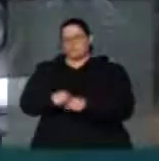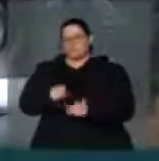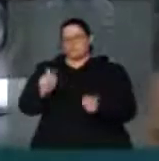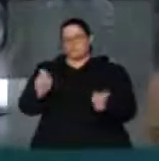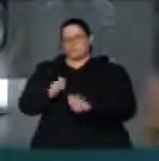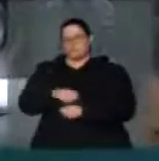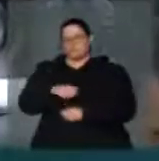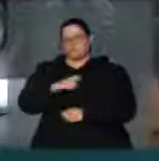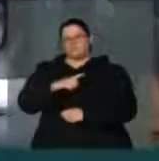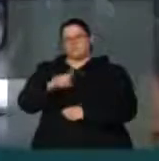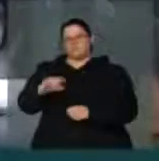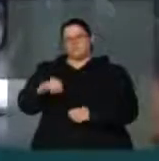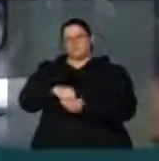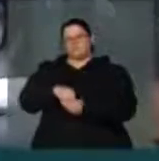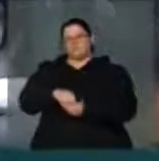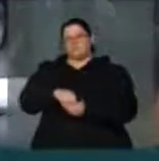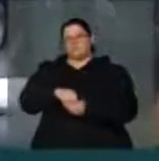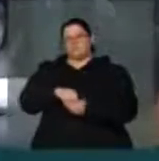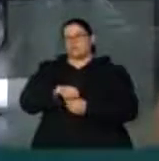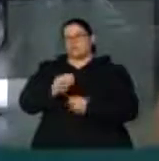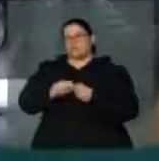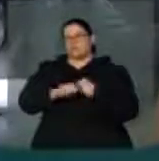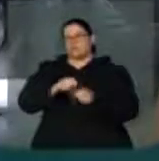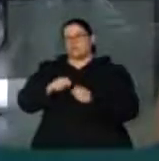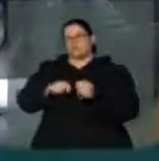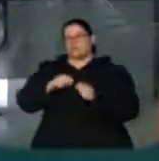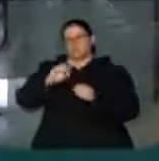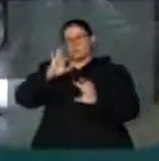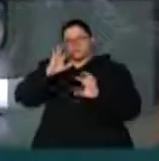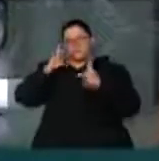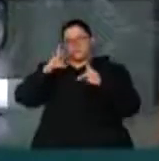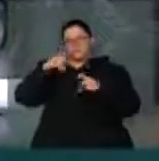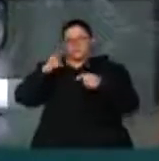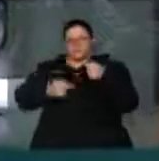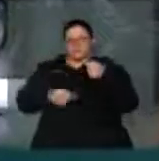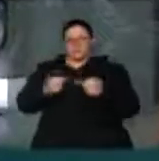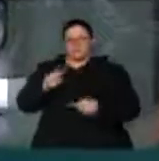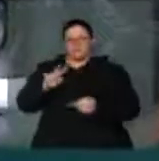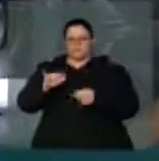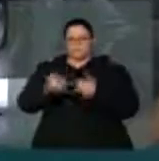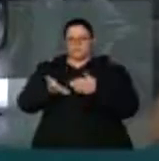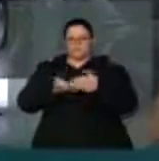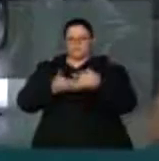do processo da reforma política que vai começar o debate aqui na semana que vem, senhor presidente.